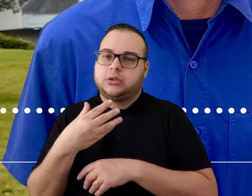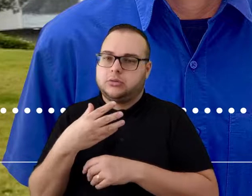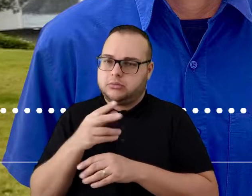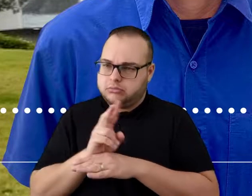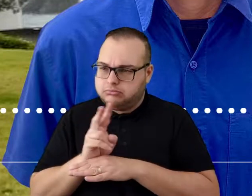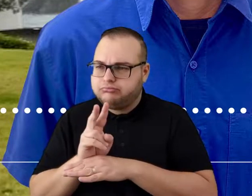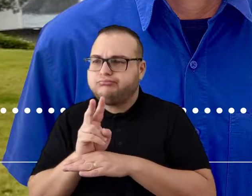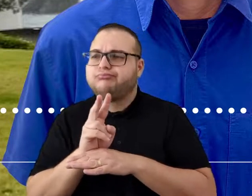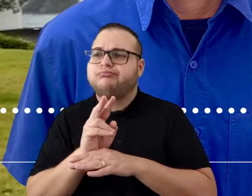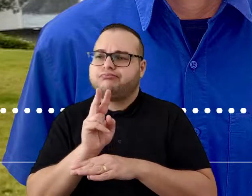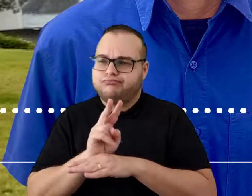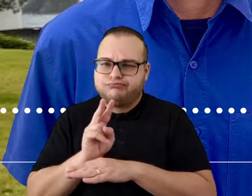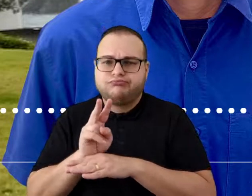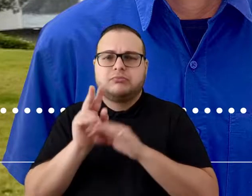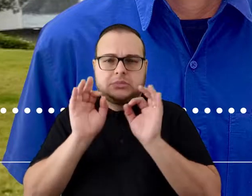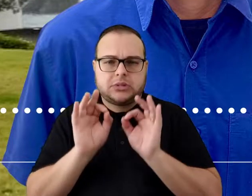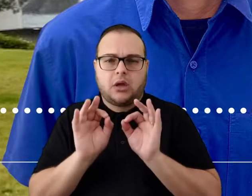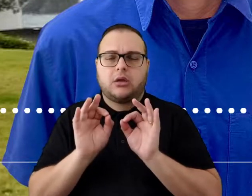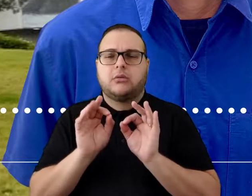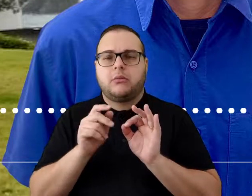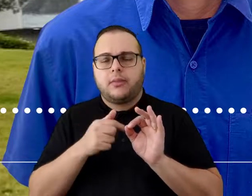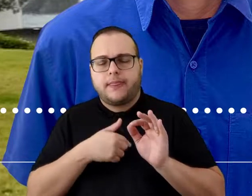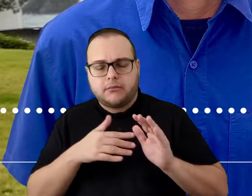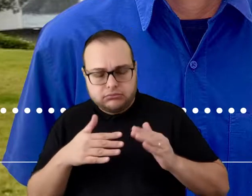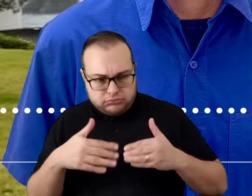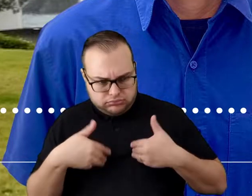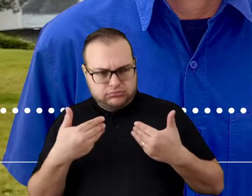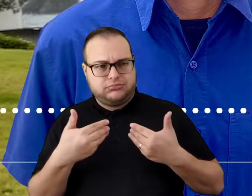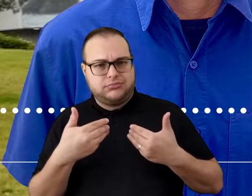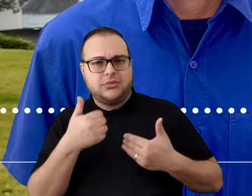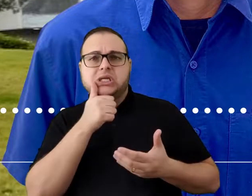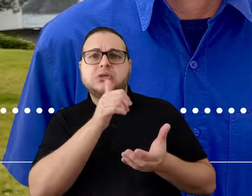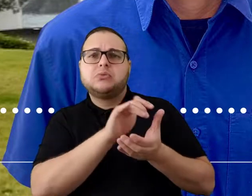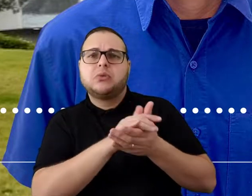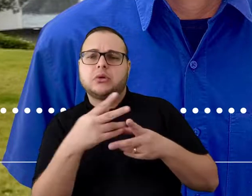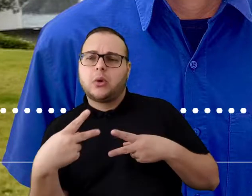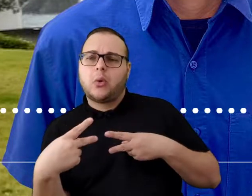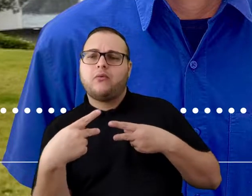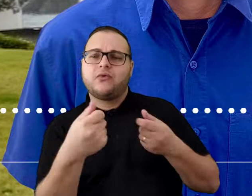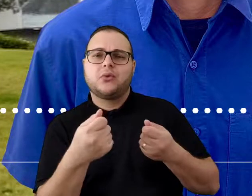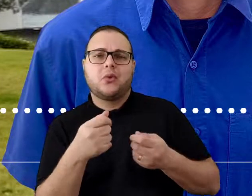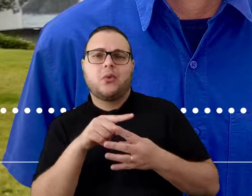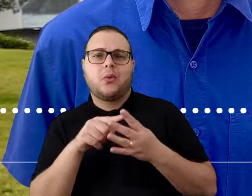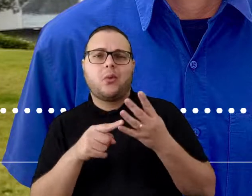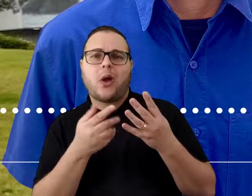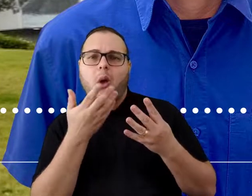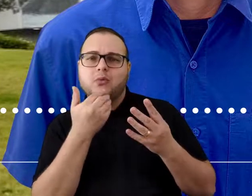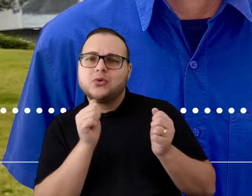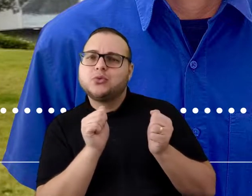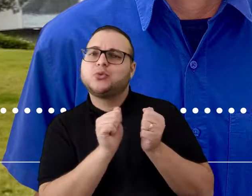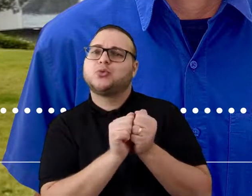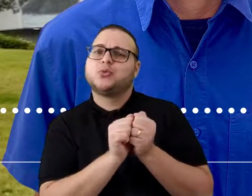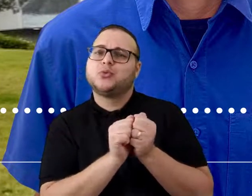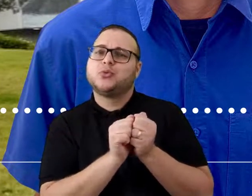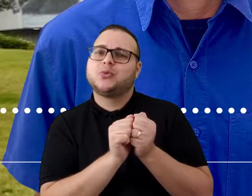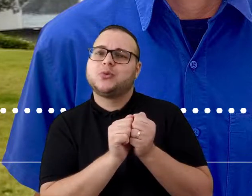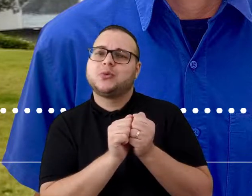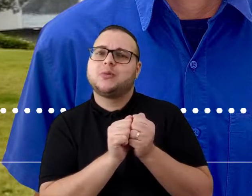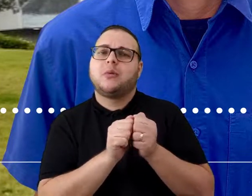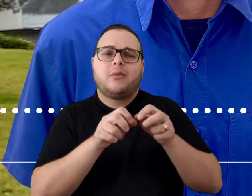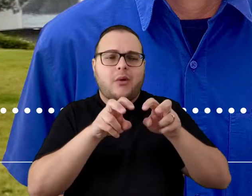ter bastante cuidado tudo lá. E pela minha surpresa, fui convidado pela esposa dele pra nós almoçarmos junto com eles, né?